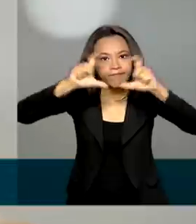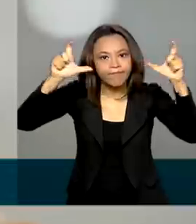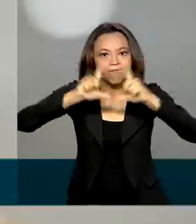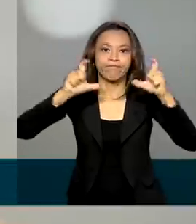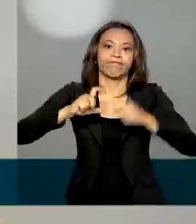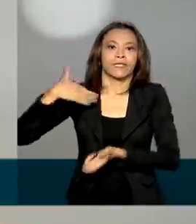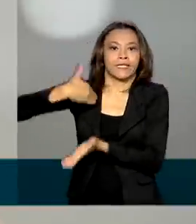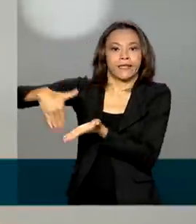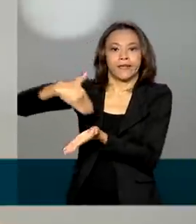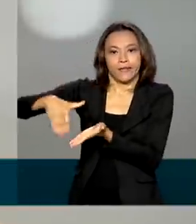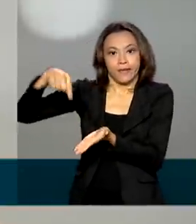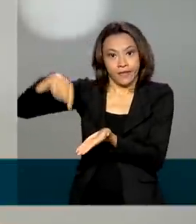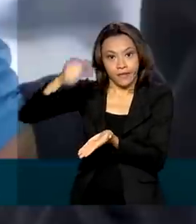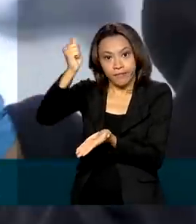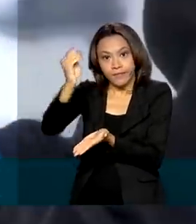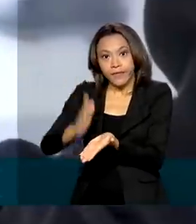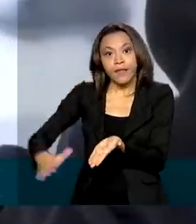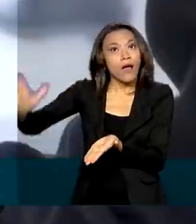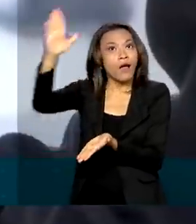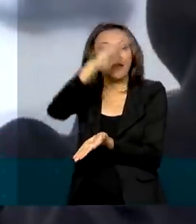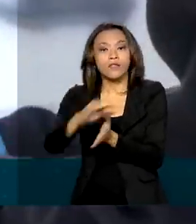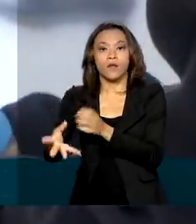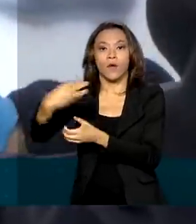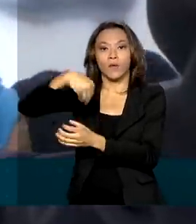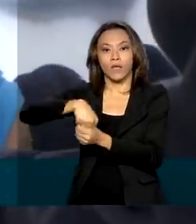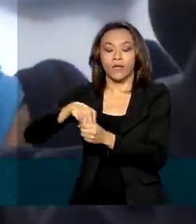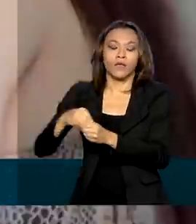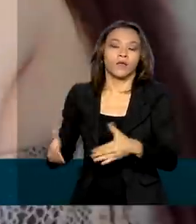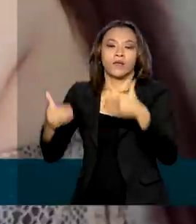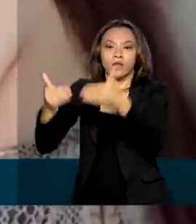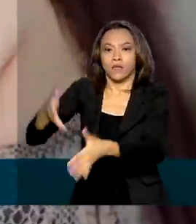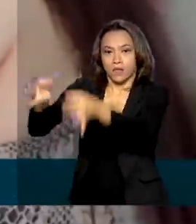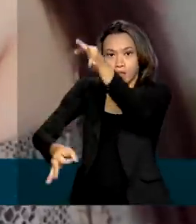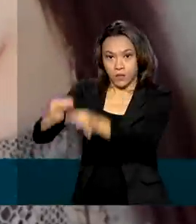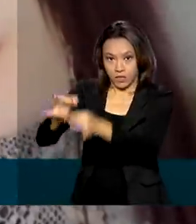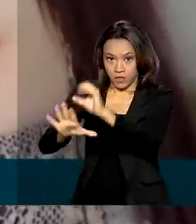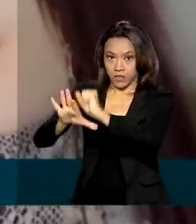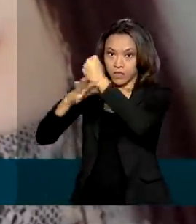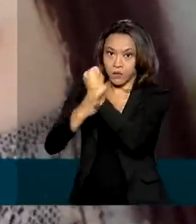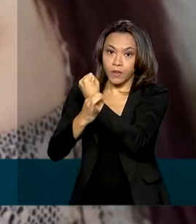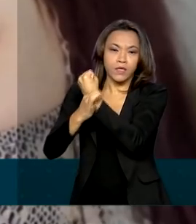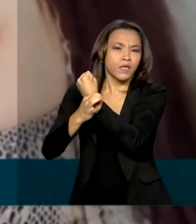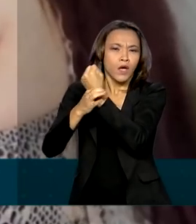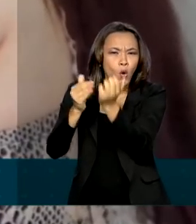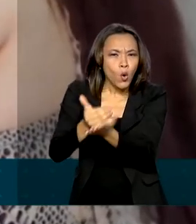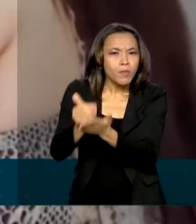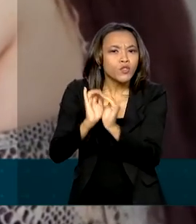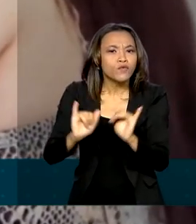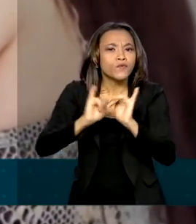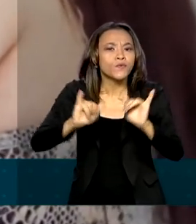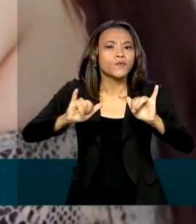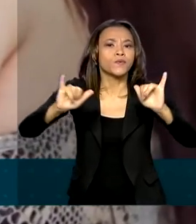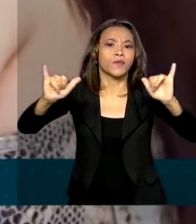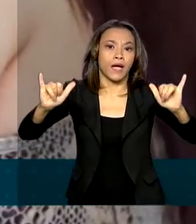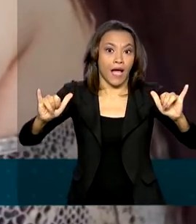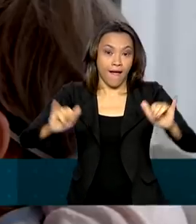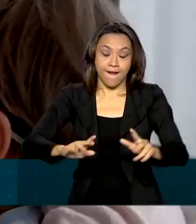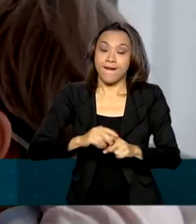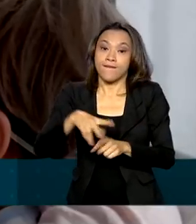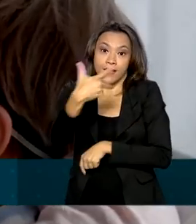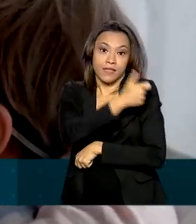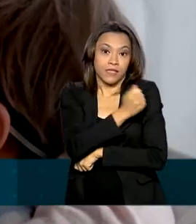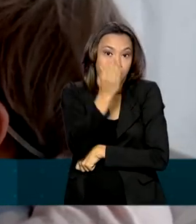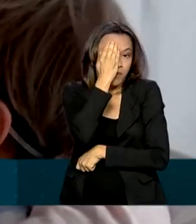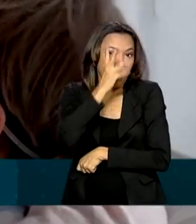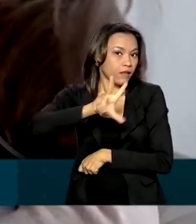Secretaria Nacional do Consumidor do Ministério da Justiça e Segurança Pública lançou a campanha Vacina Pirata Não.